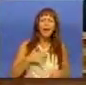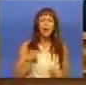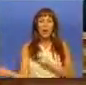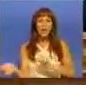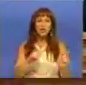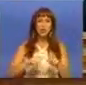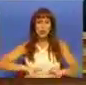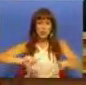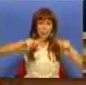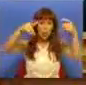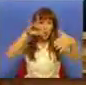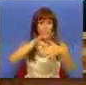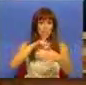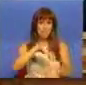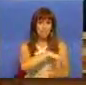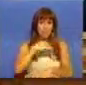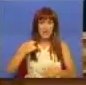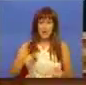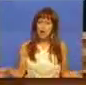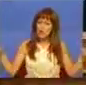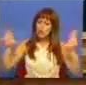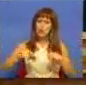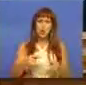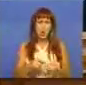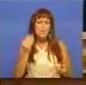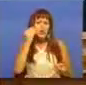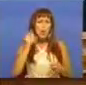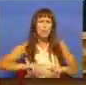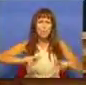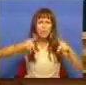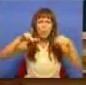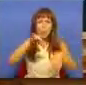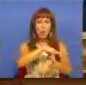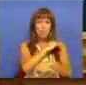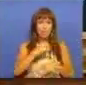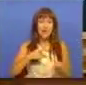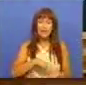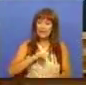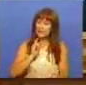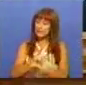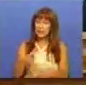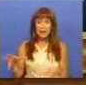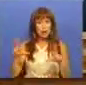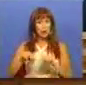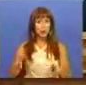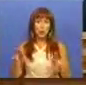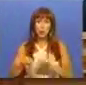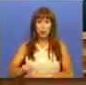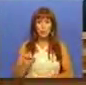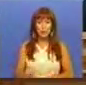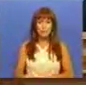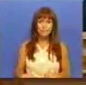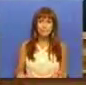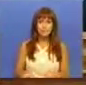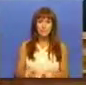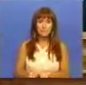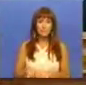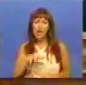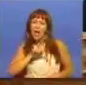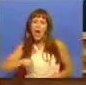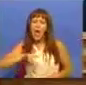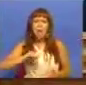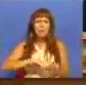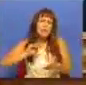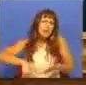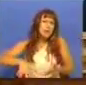discutir as carreiras médicas, querem ter uma nova versão de carreiras médicas e, ao mesmo tempo, um novo ambiente